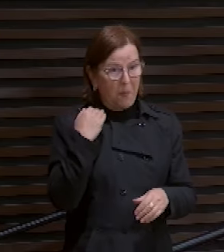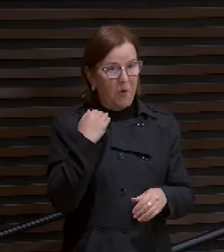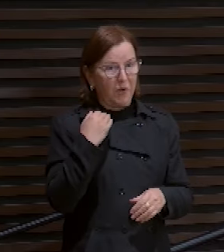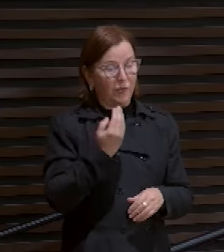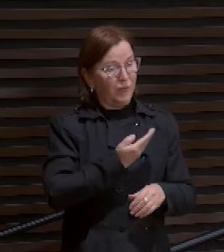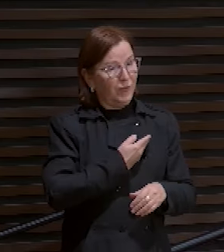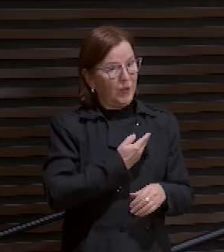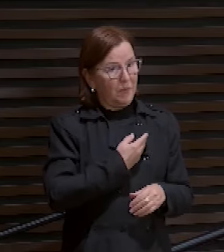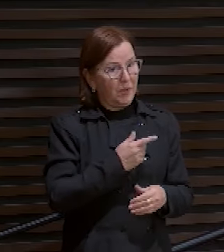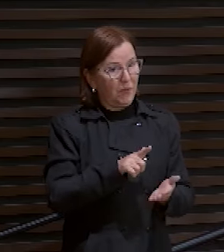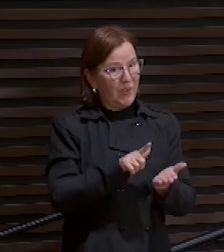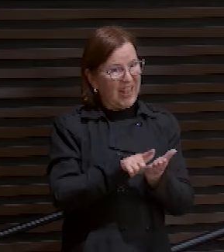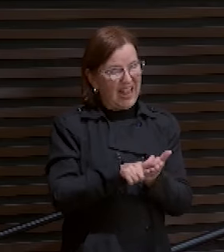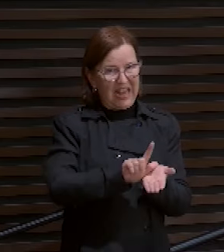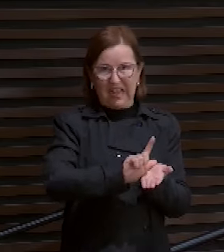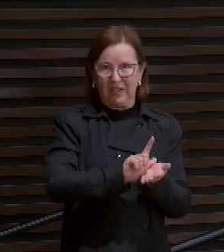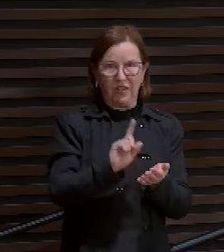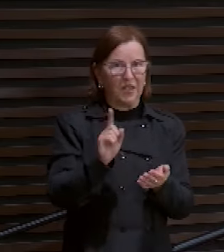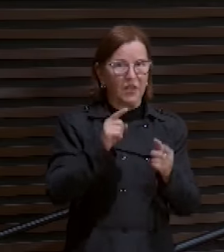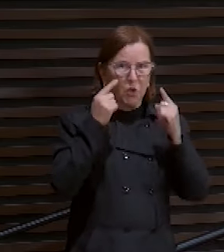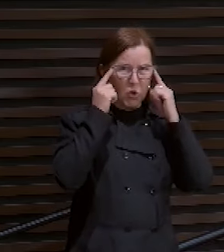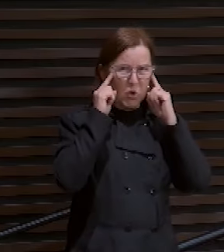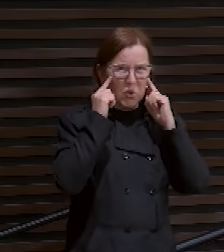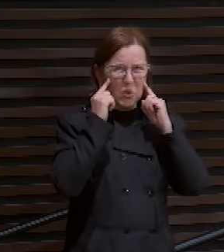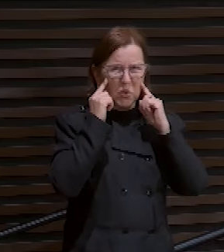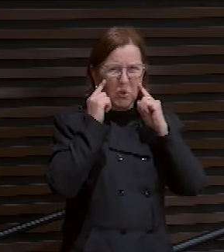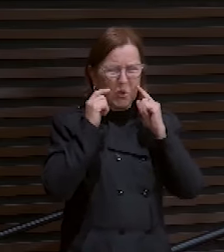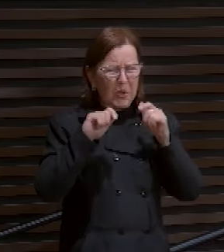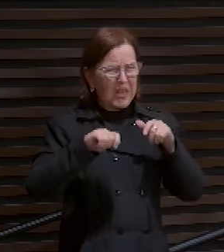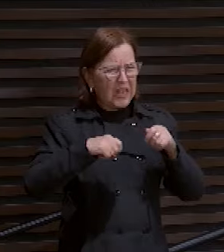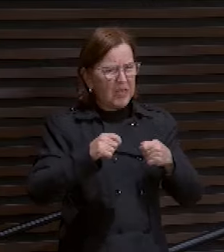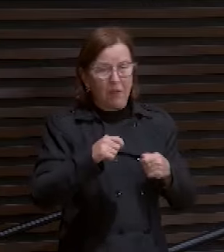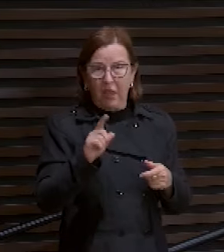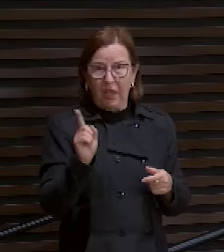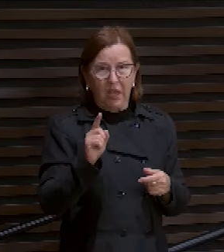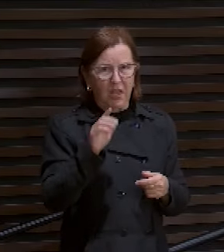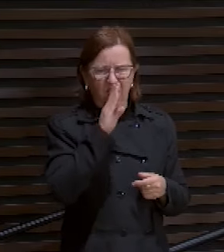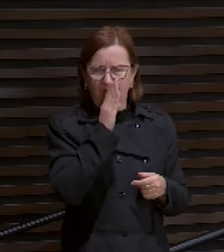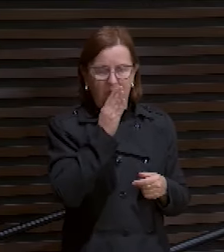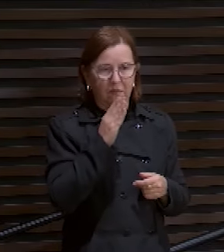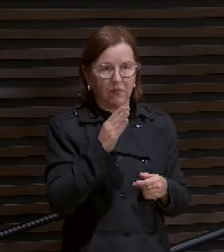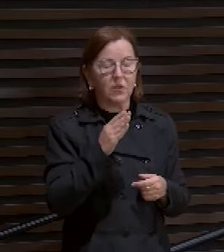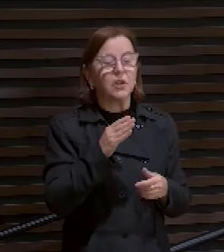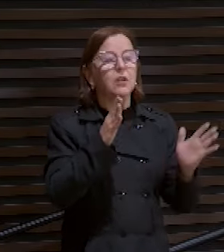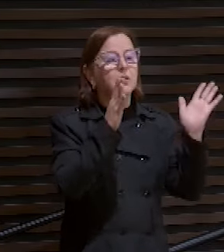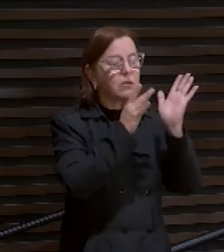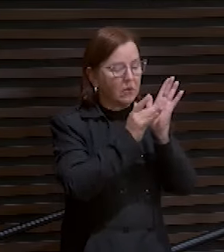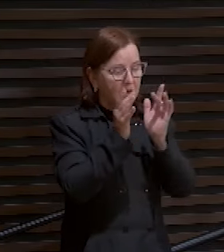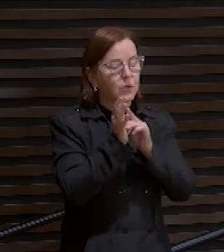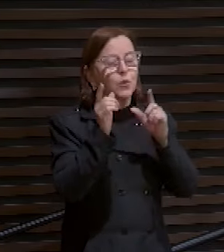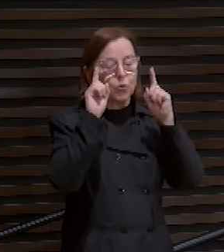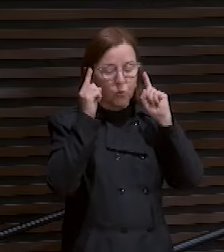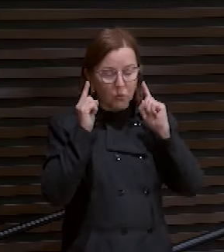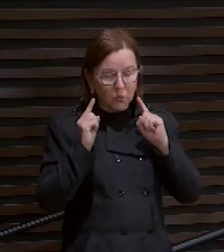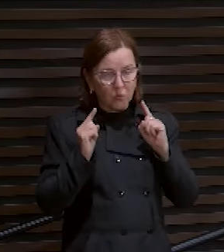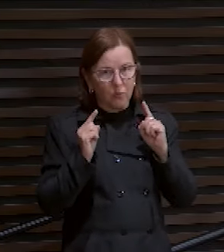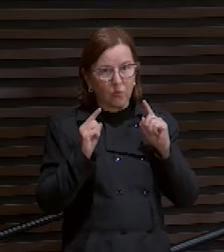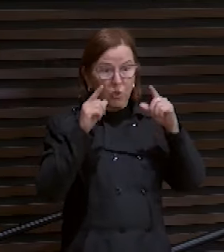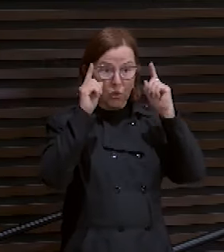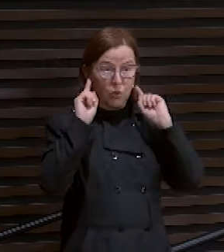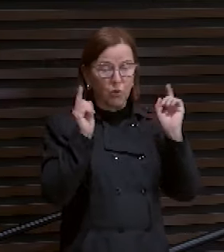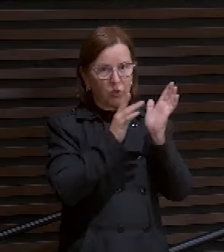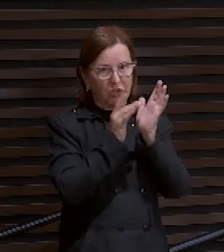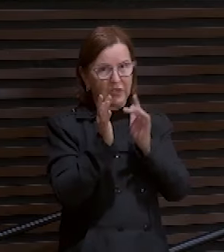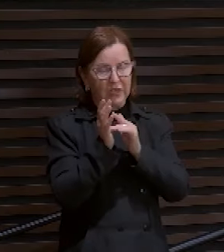Lázaro. Não foi um choro simbólico e nem um choro hipócrita. Ele chorou, a Bíblia diz. O choro dele